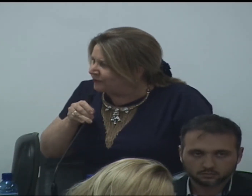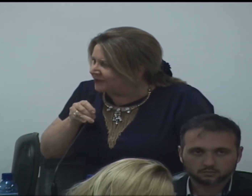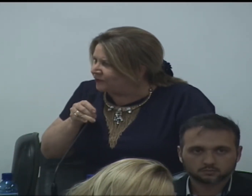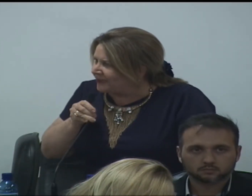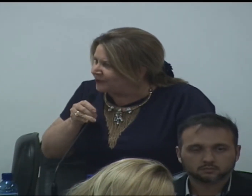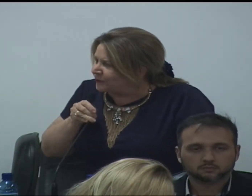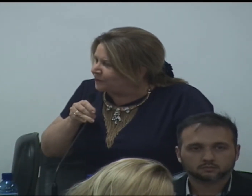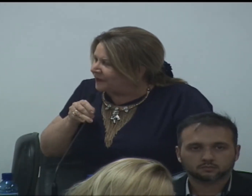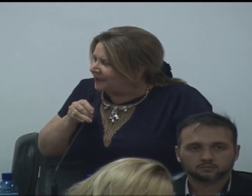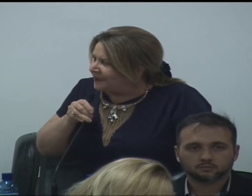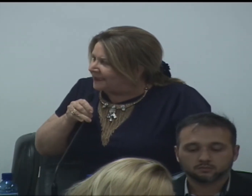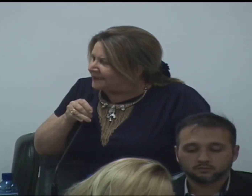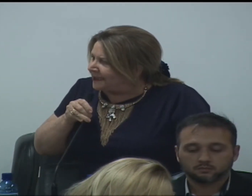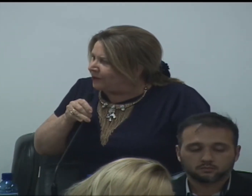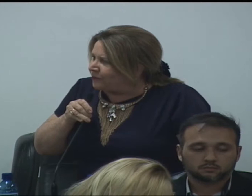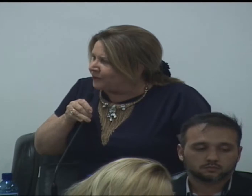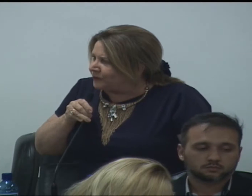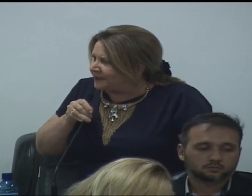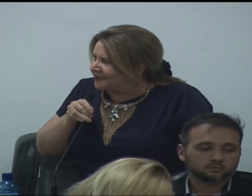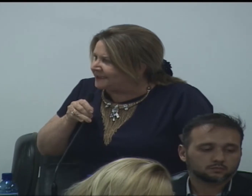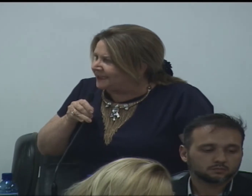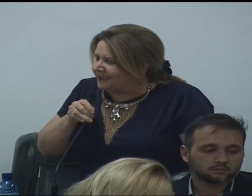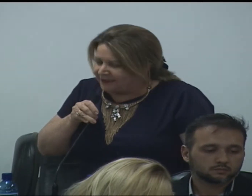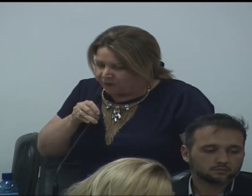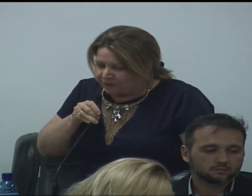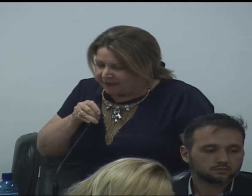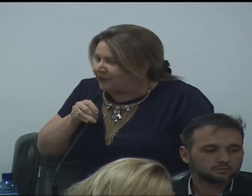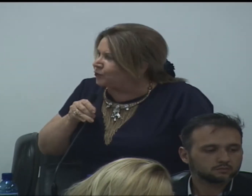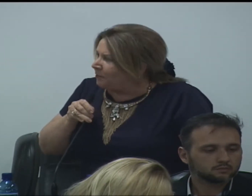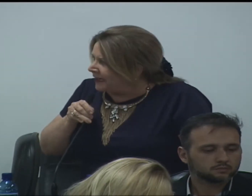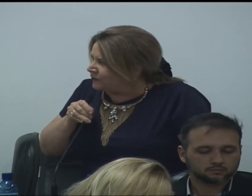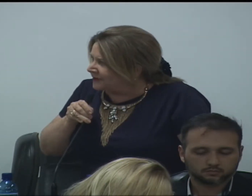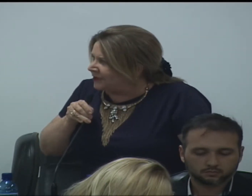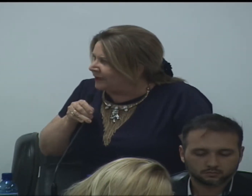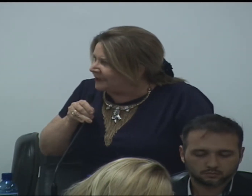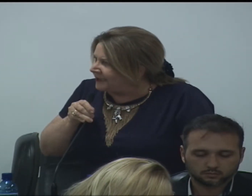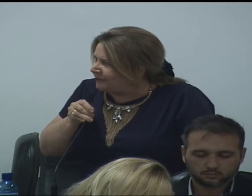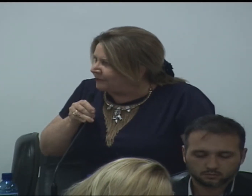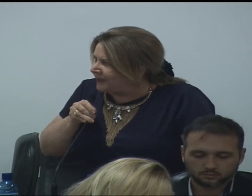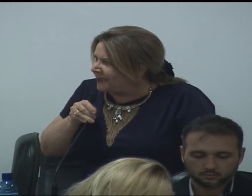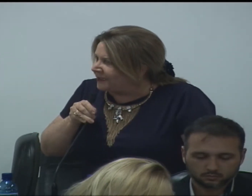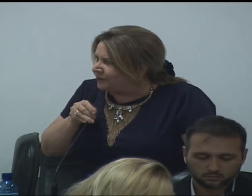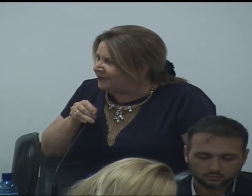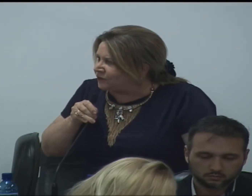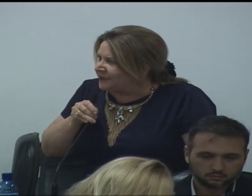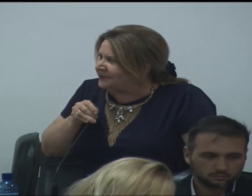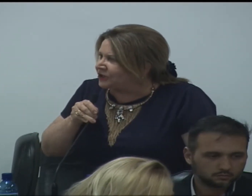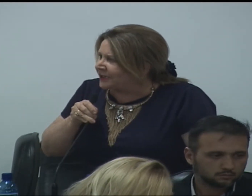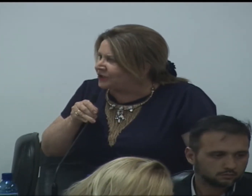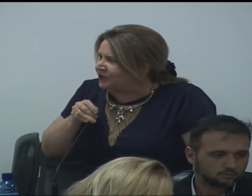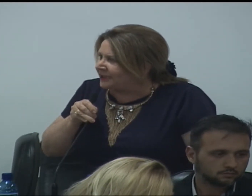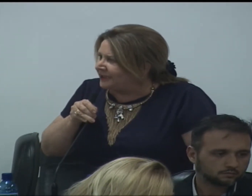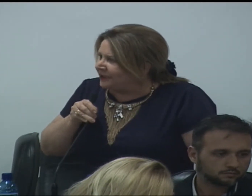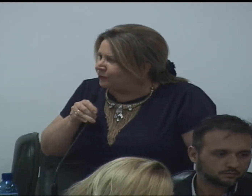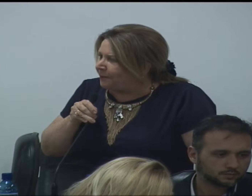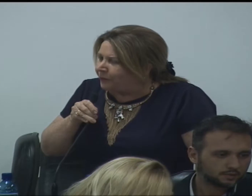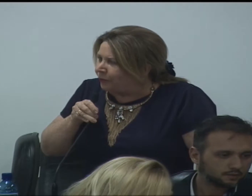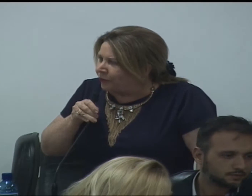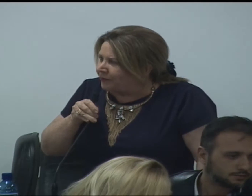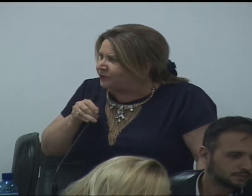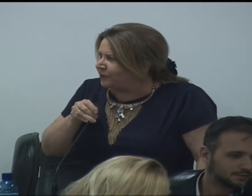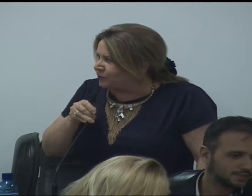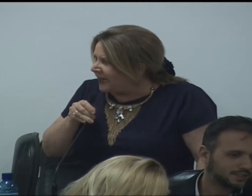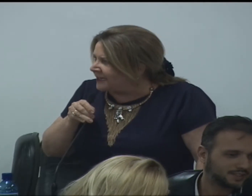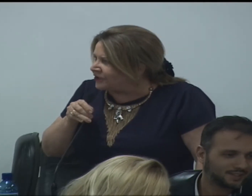gente ouvia vocês falando então vocês são seres humanos que estão ali e que muitas vezes a gente num